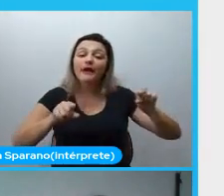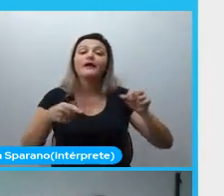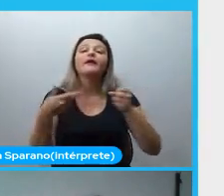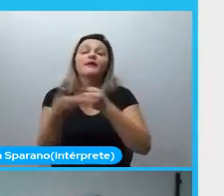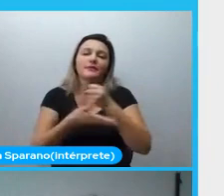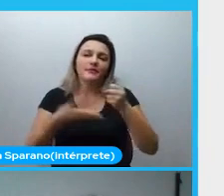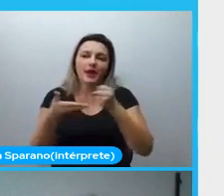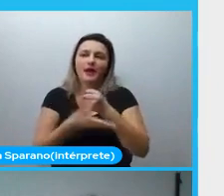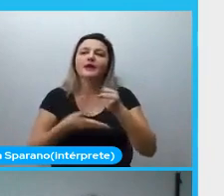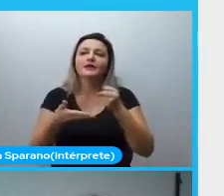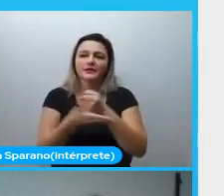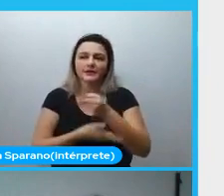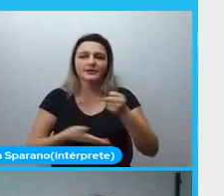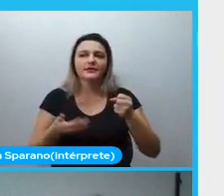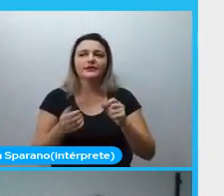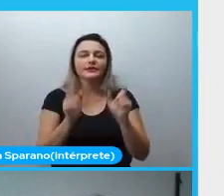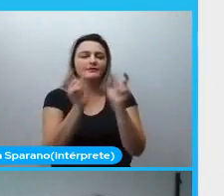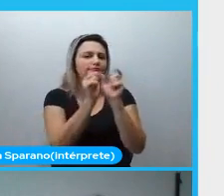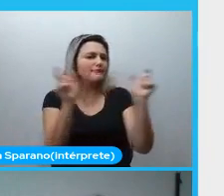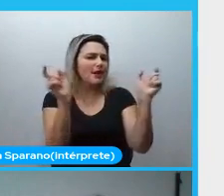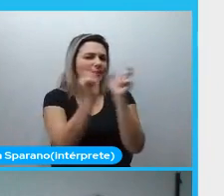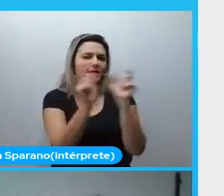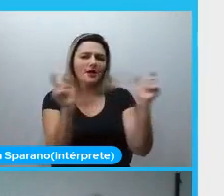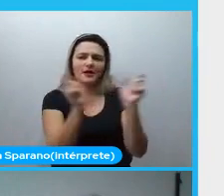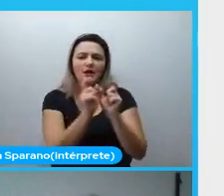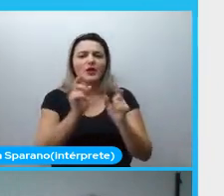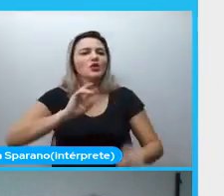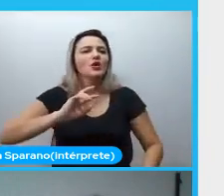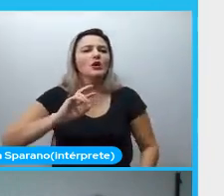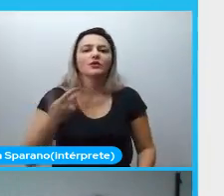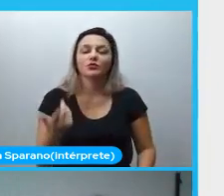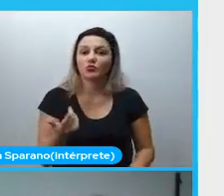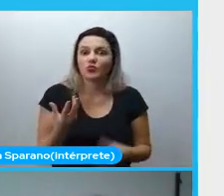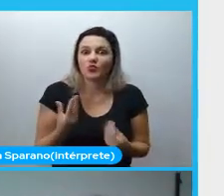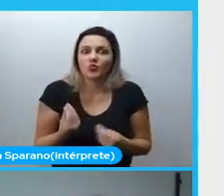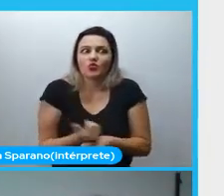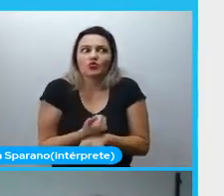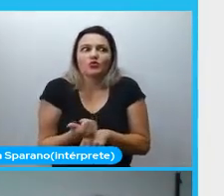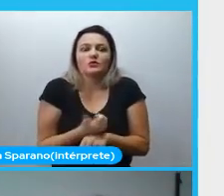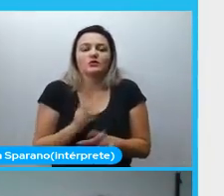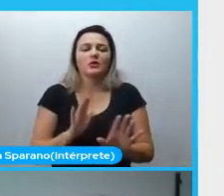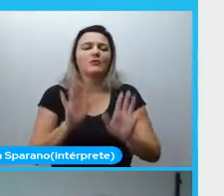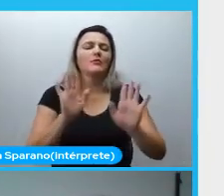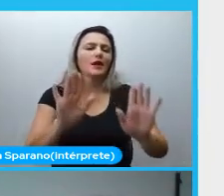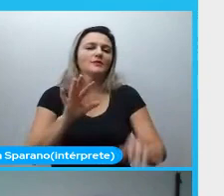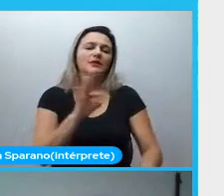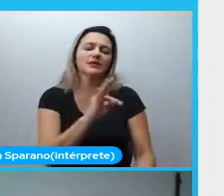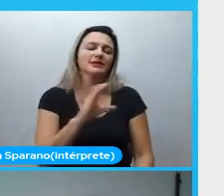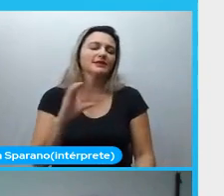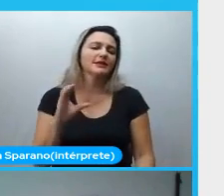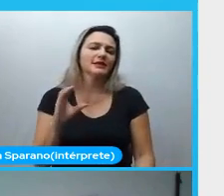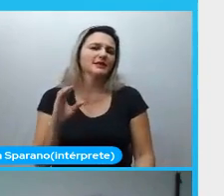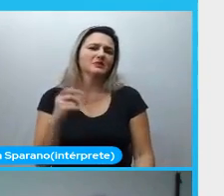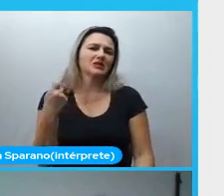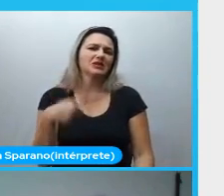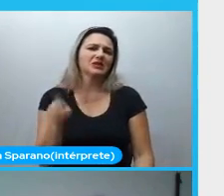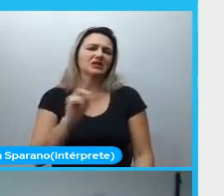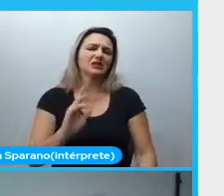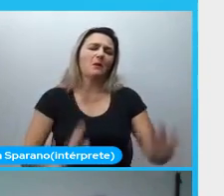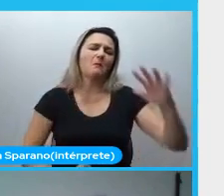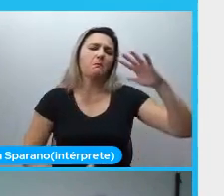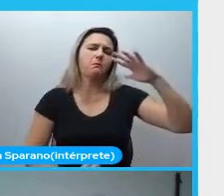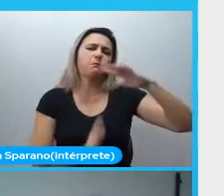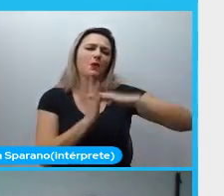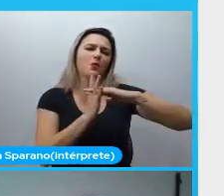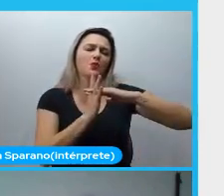muito profissional, a gente não precisa, pelo menos para um TCC, a gente não precisa ser experto em Python, nem aprender orientação